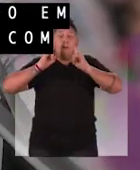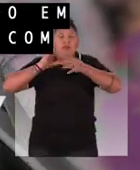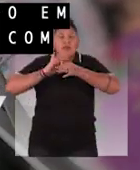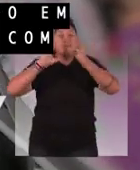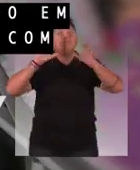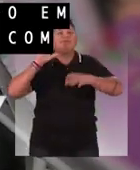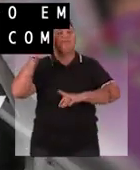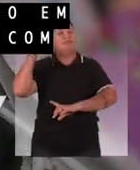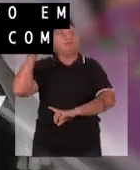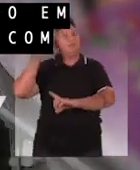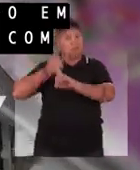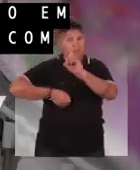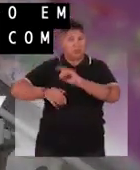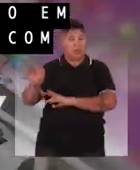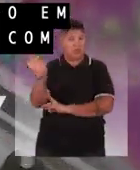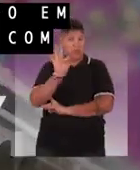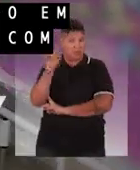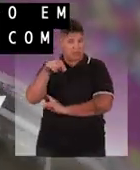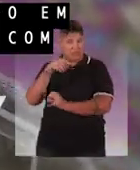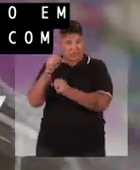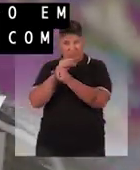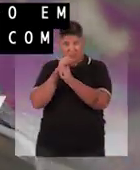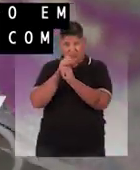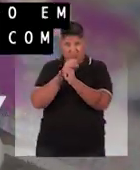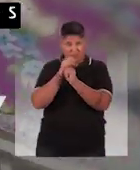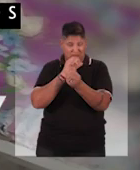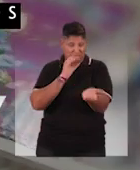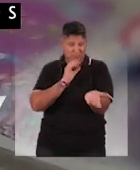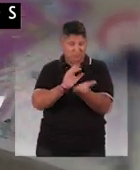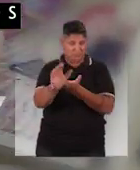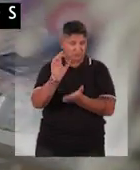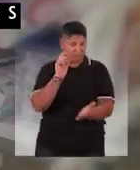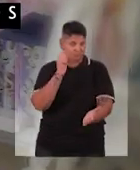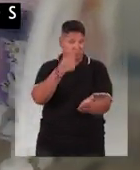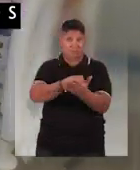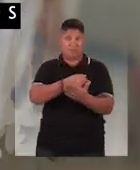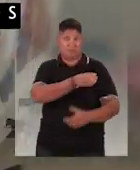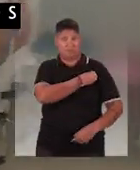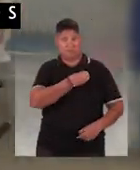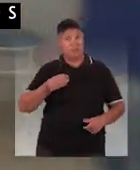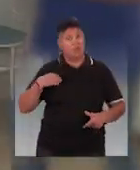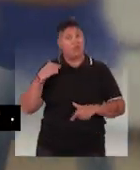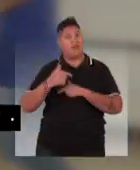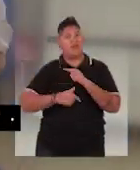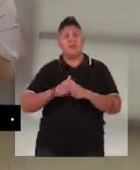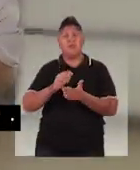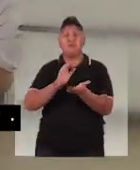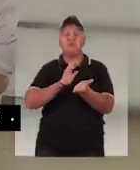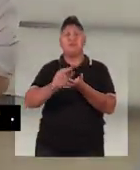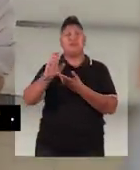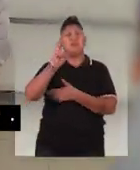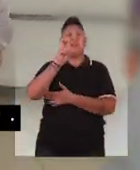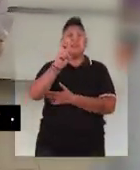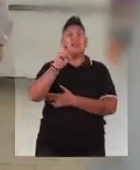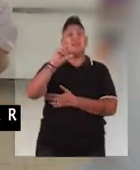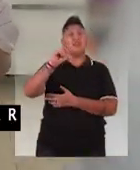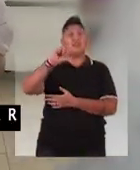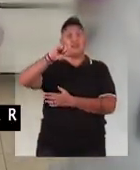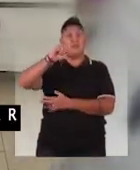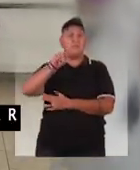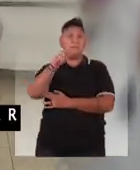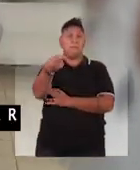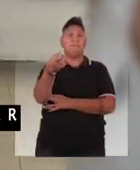prédio foi inaugurado em fevereiro deste ano com recursos destinados pelo Ministério Público do Trabalho. Foram